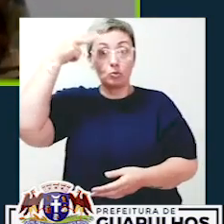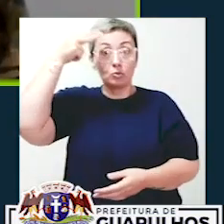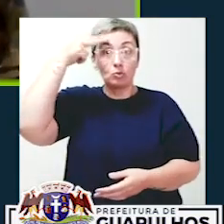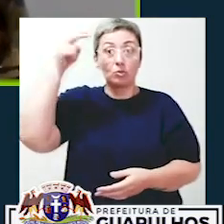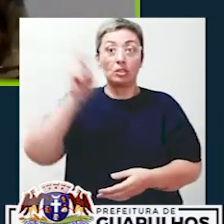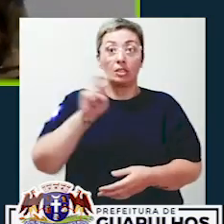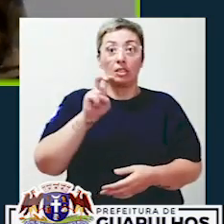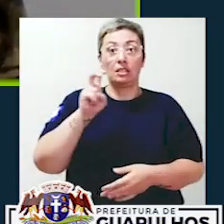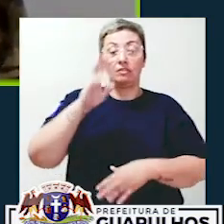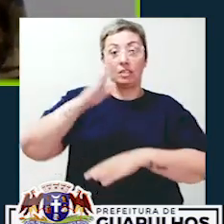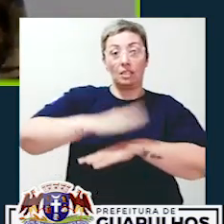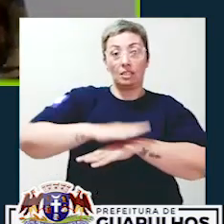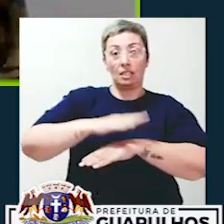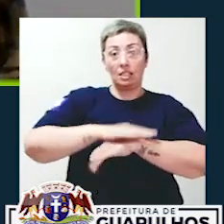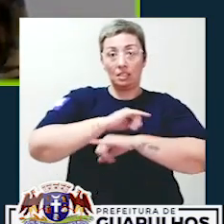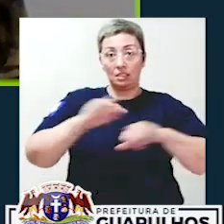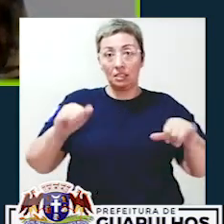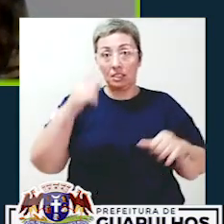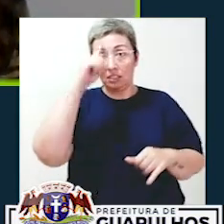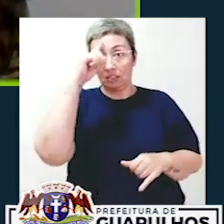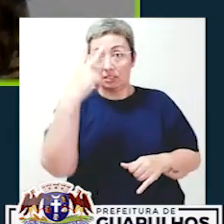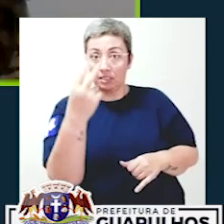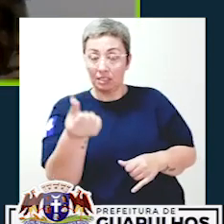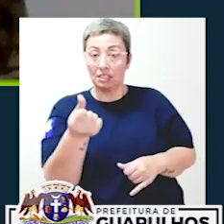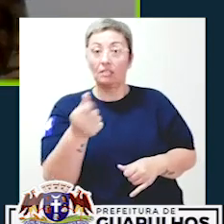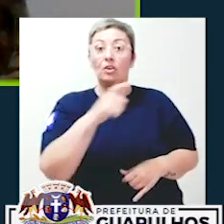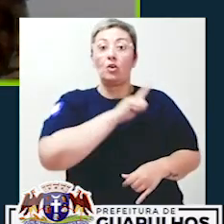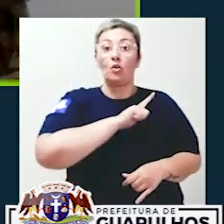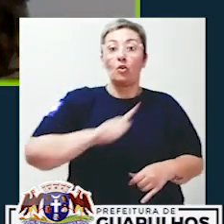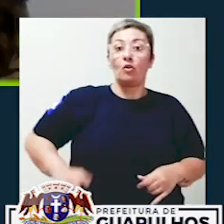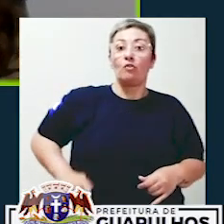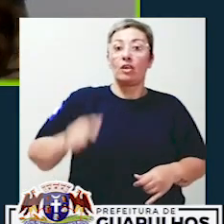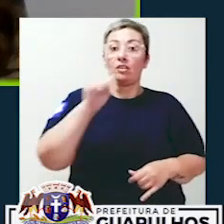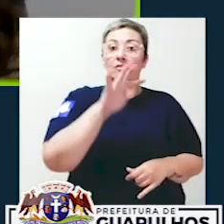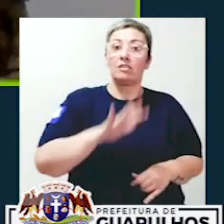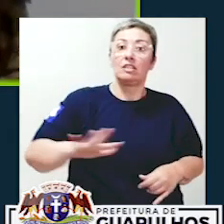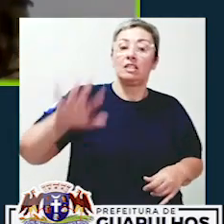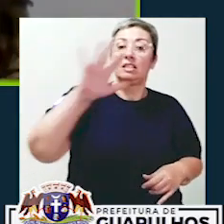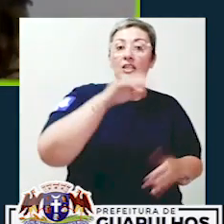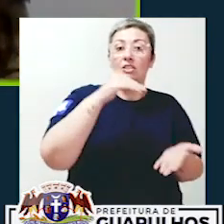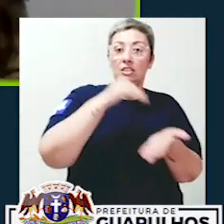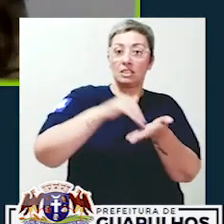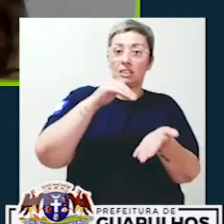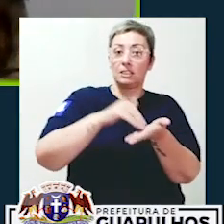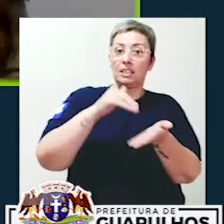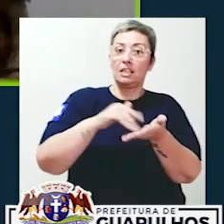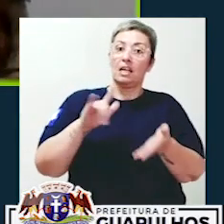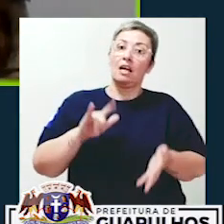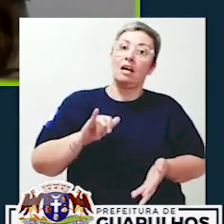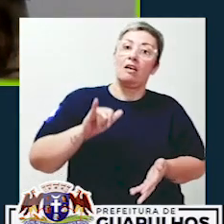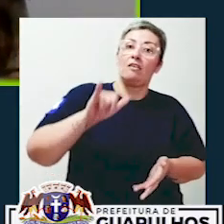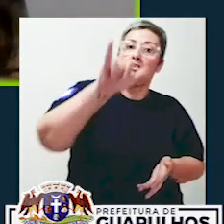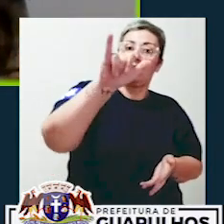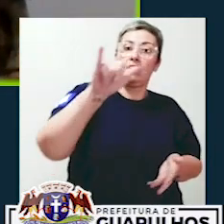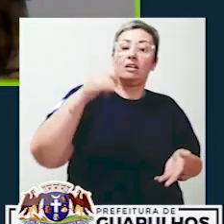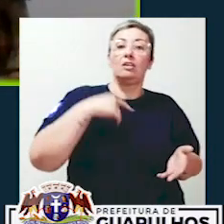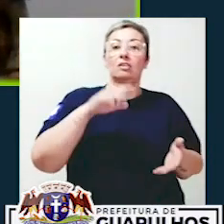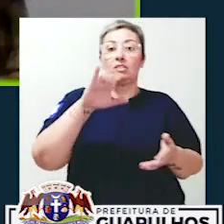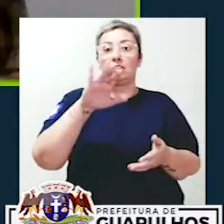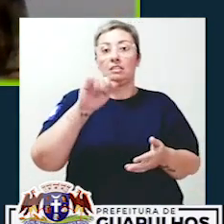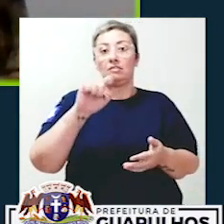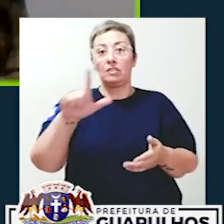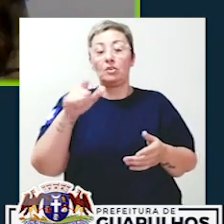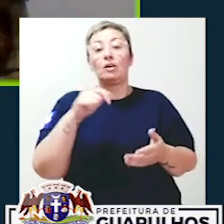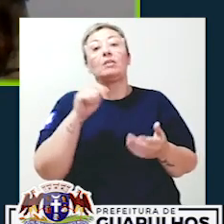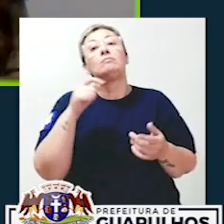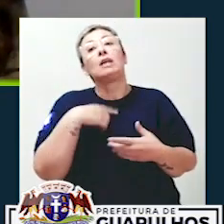desta quinta-feira, dia 26, que o governo federal, por meio da Secretaria Nacional de Aviação Civil, atendeu a pedidos